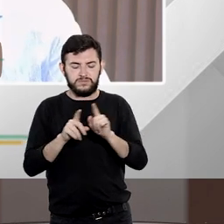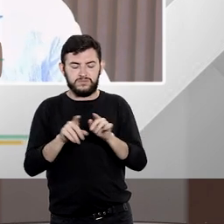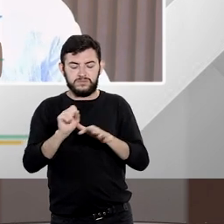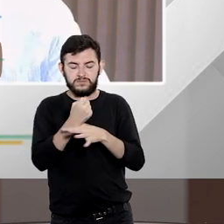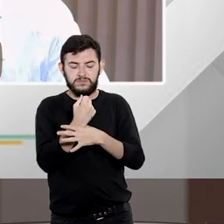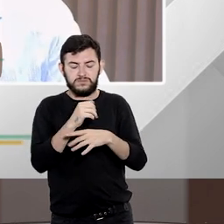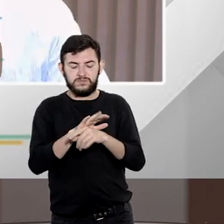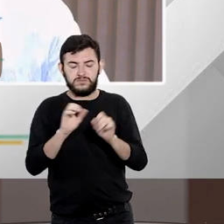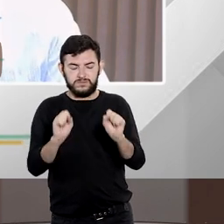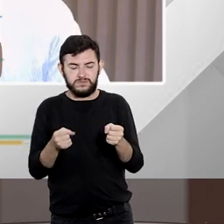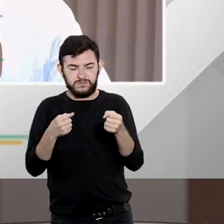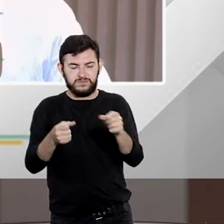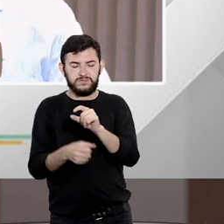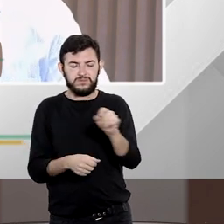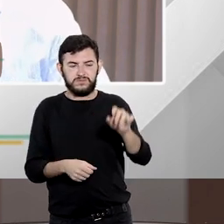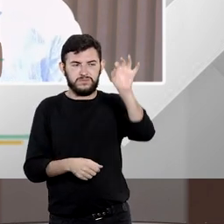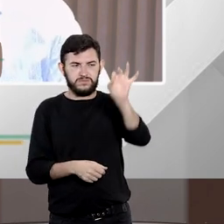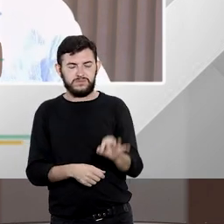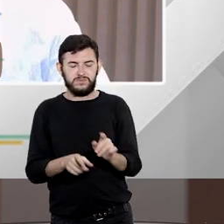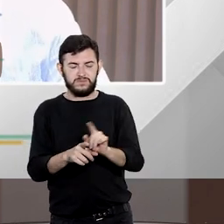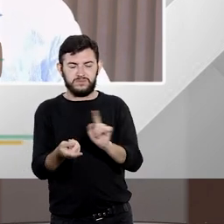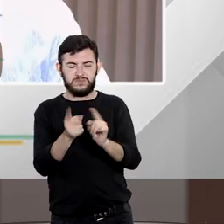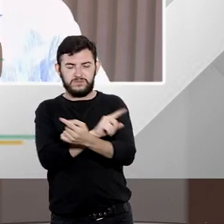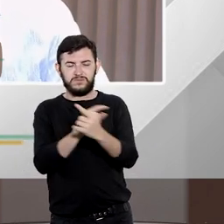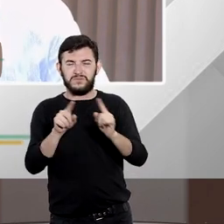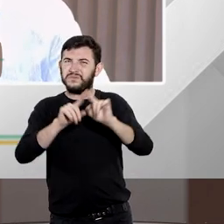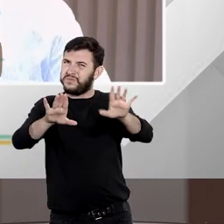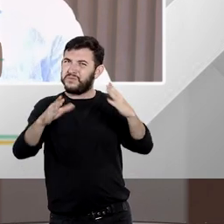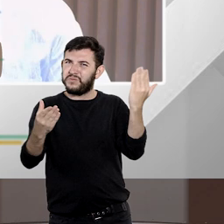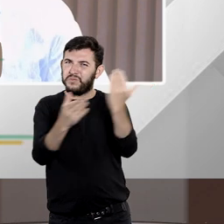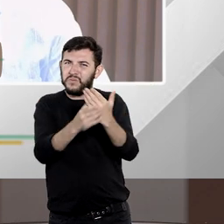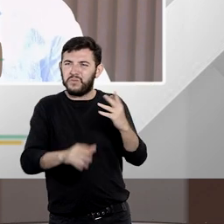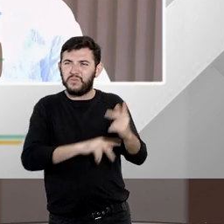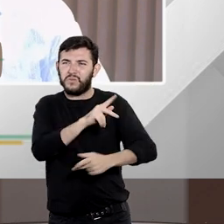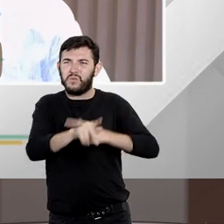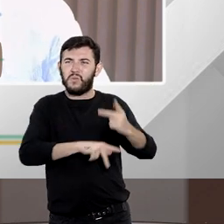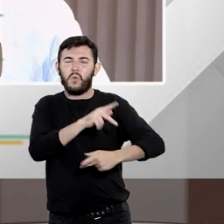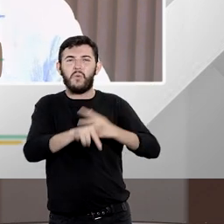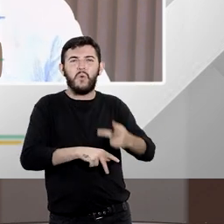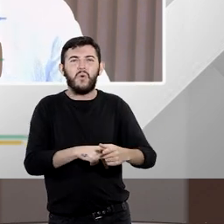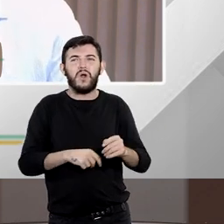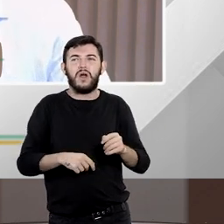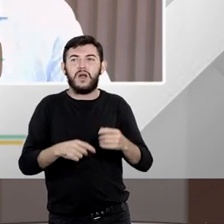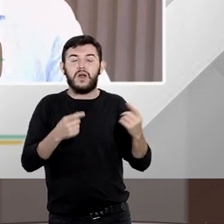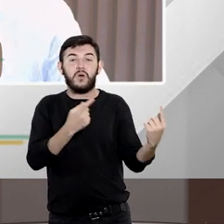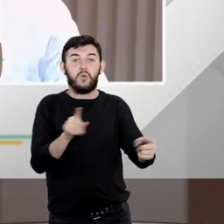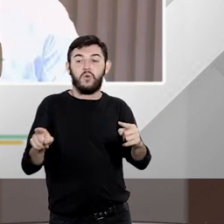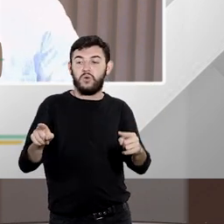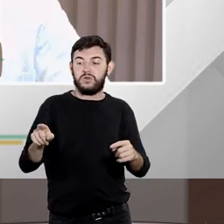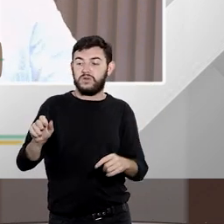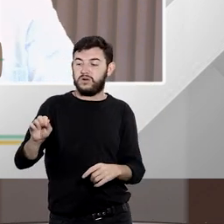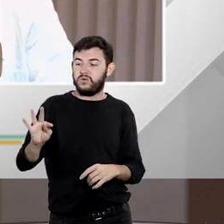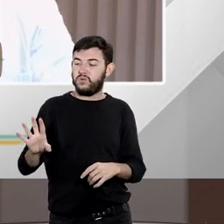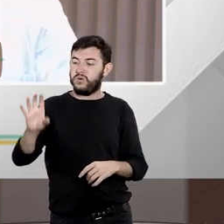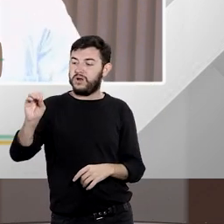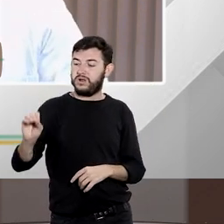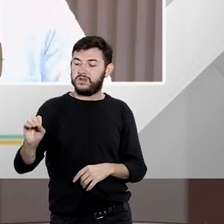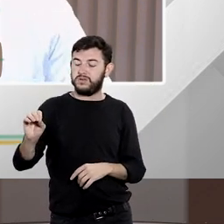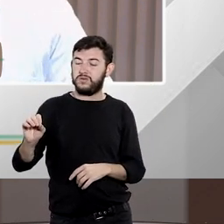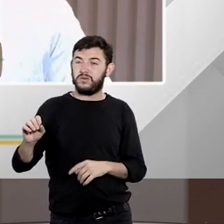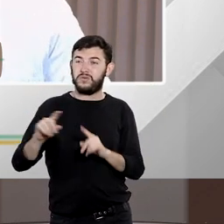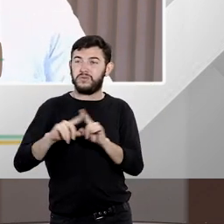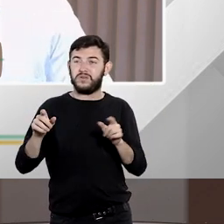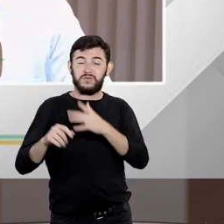ampla defesa e o contraditório se é uma ação popular contra um determinado ato e o agente